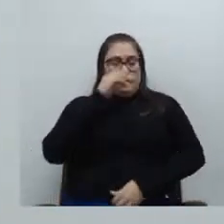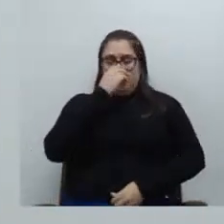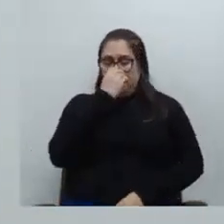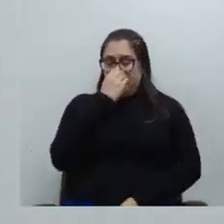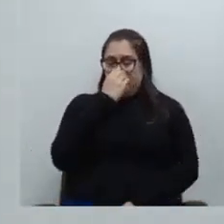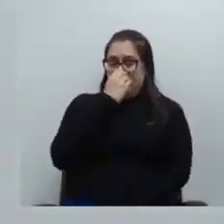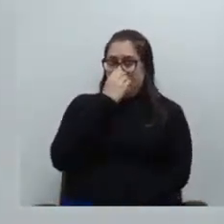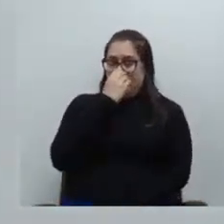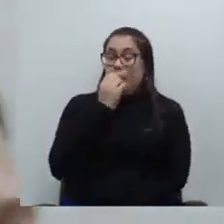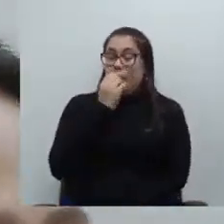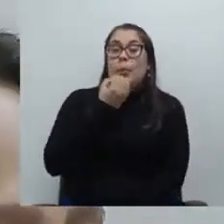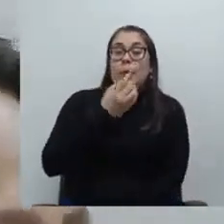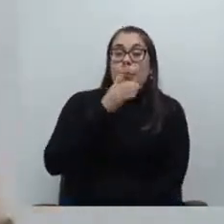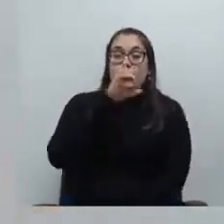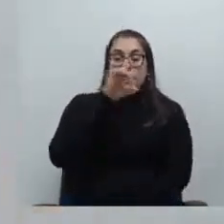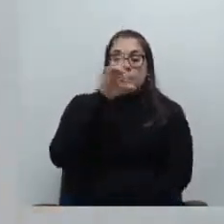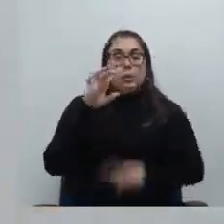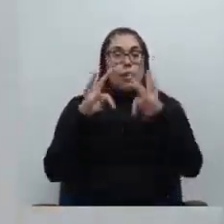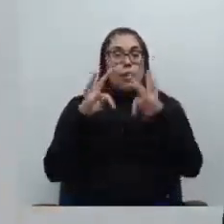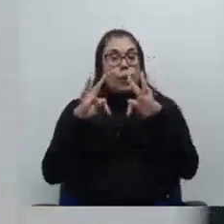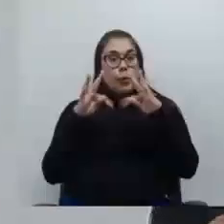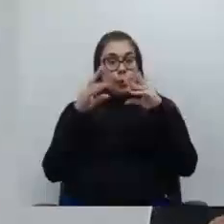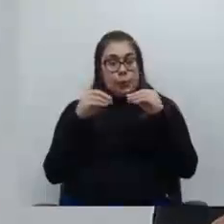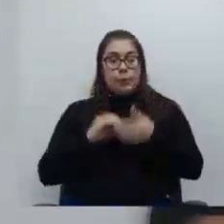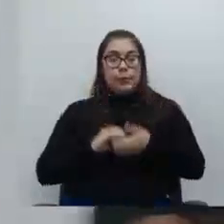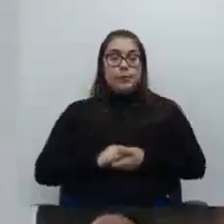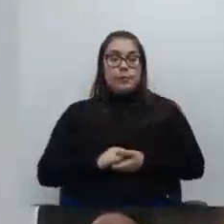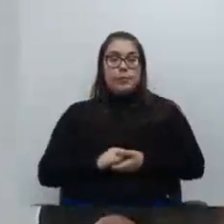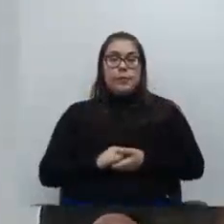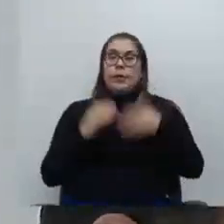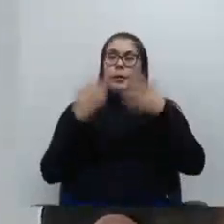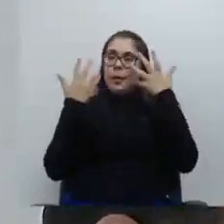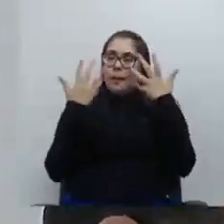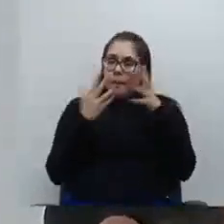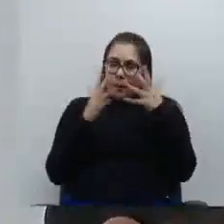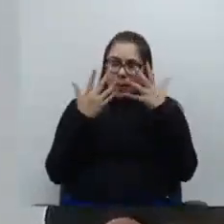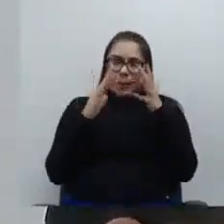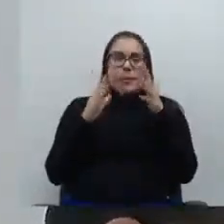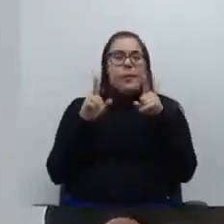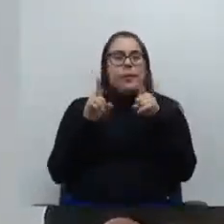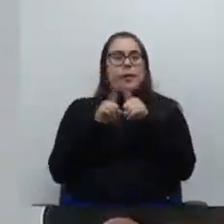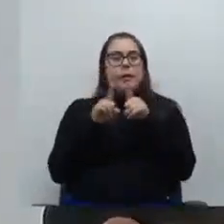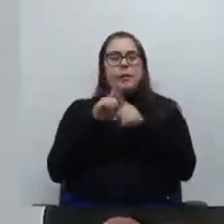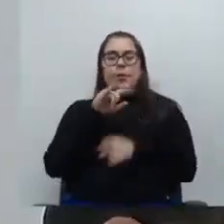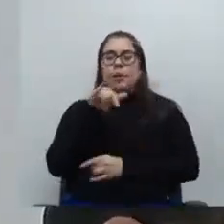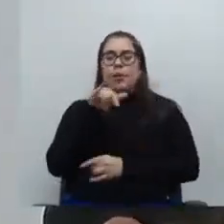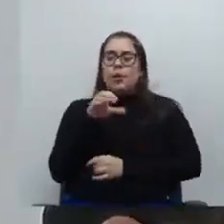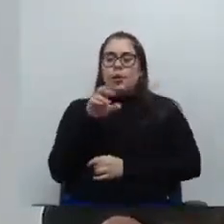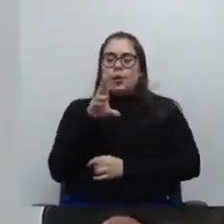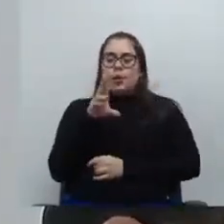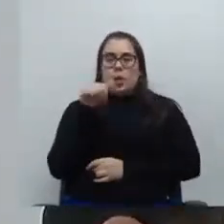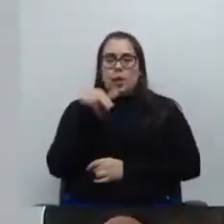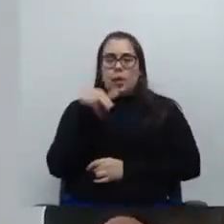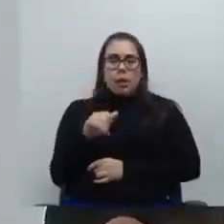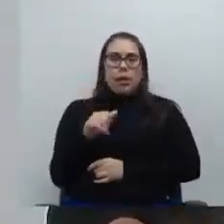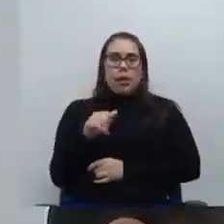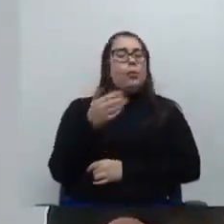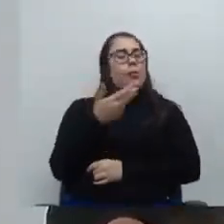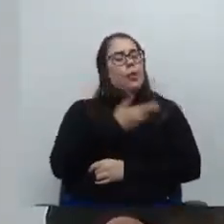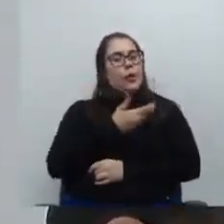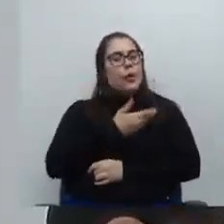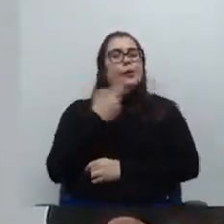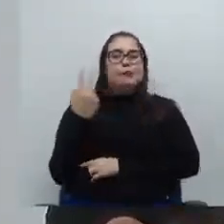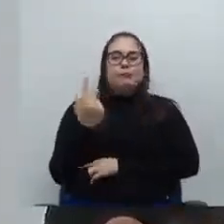Bom dia a todos e todas. Parabenizar também a Jordana pela eleição, uma colega muito valorosa.